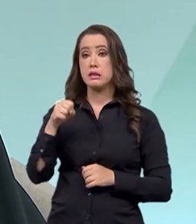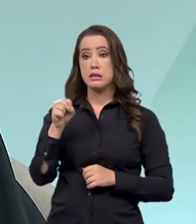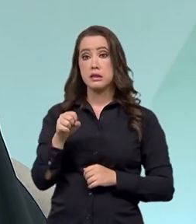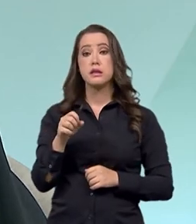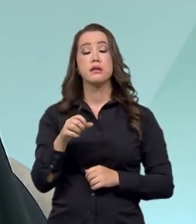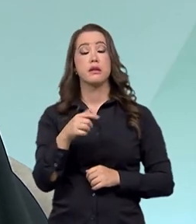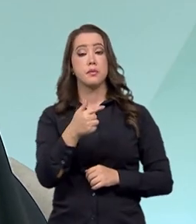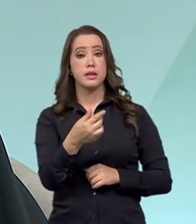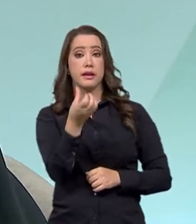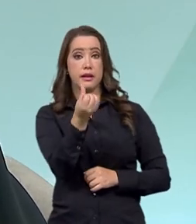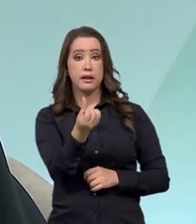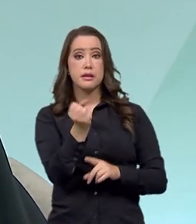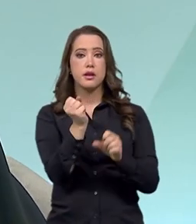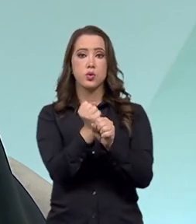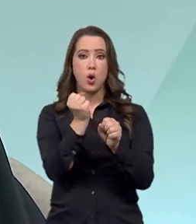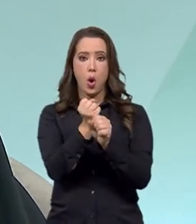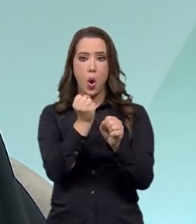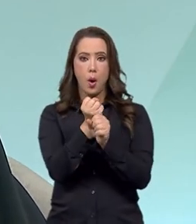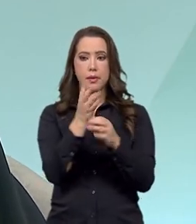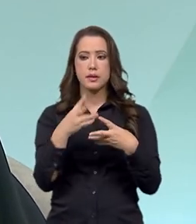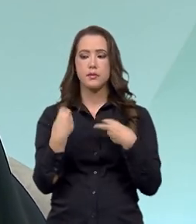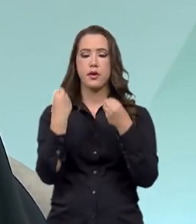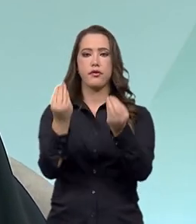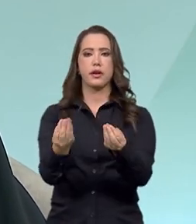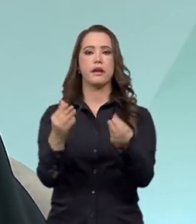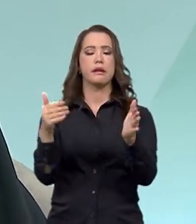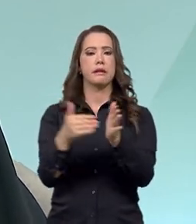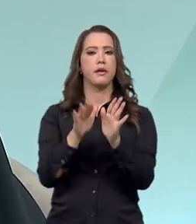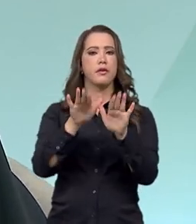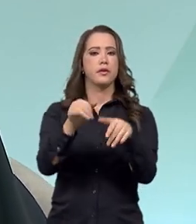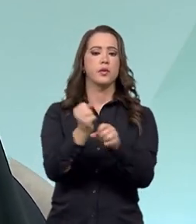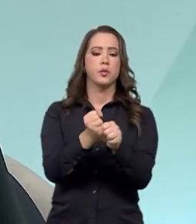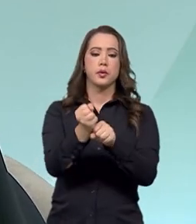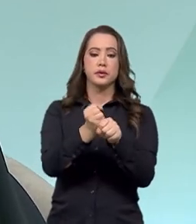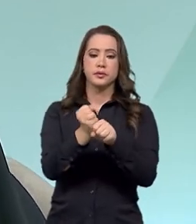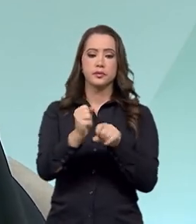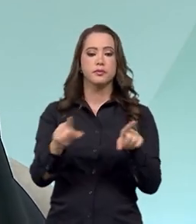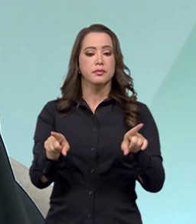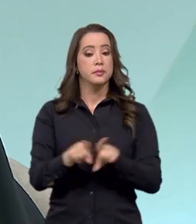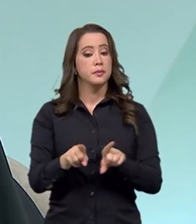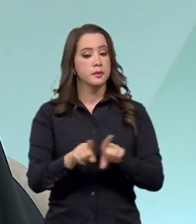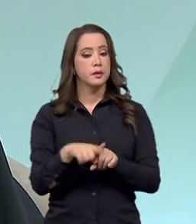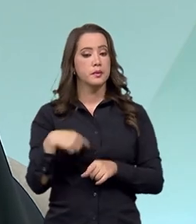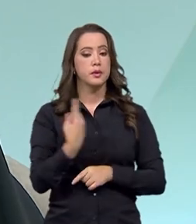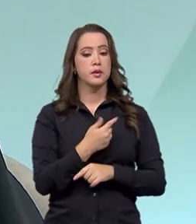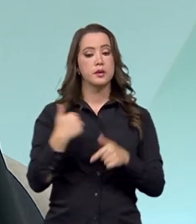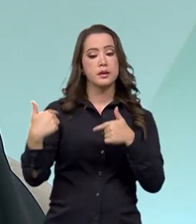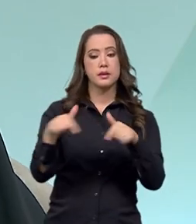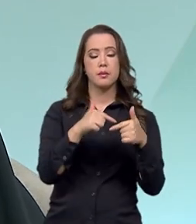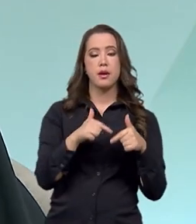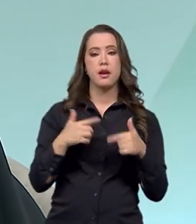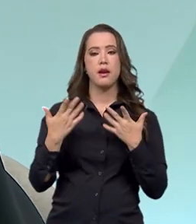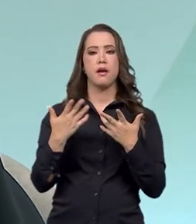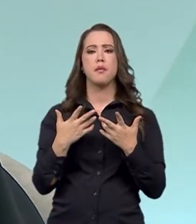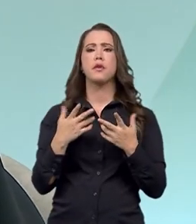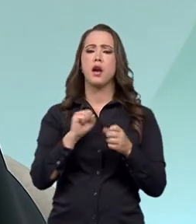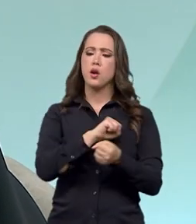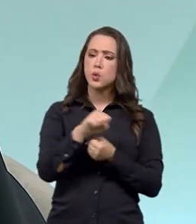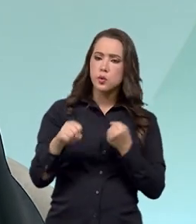execução. Temos já um plano de entregas até o final do ano, né? E, além disso, a gente tem trabalhado muito também a